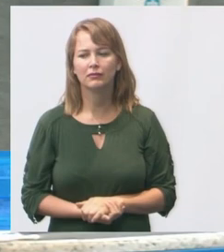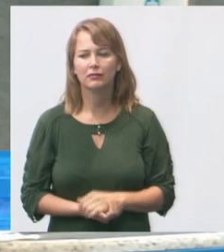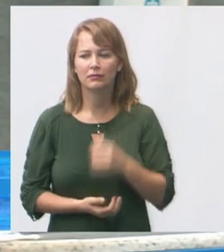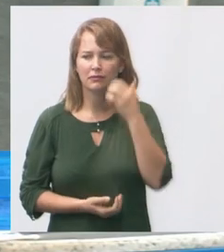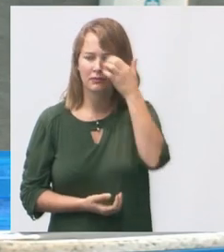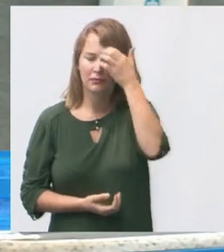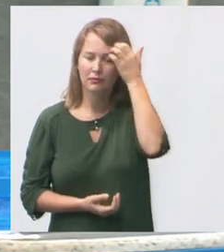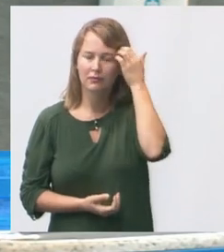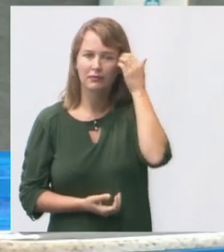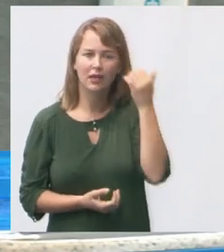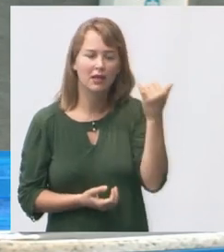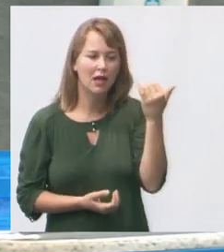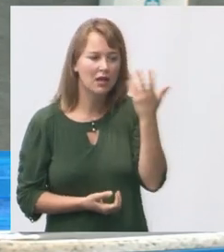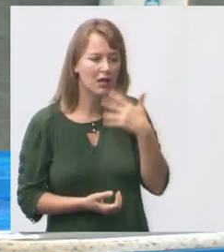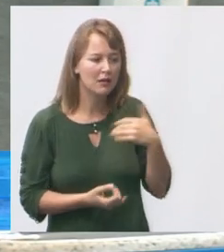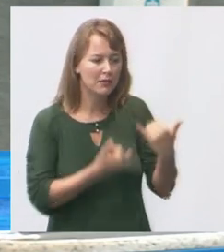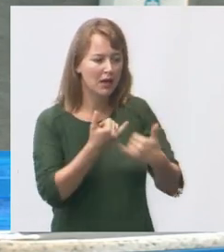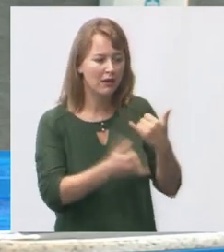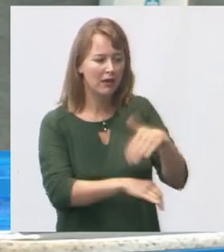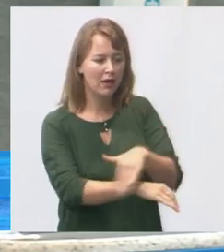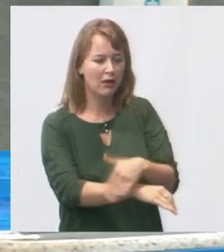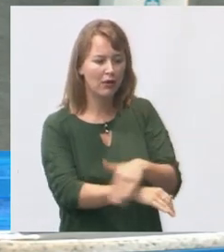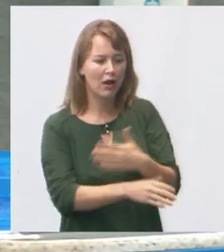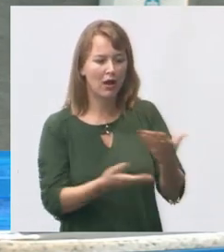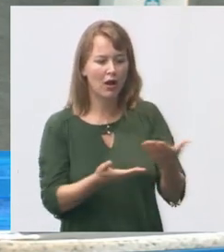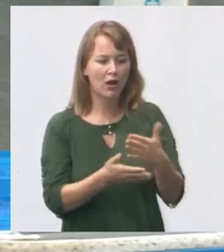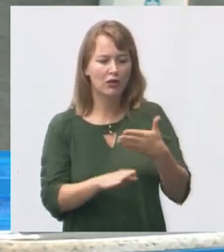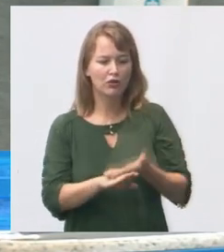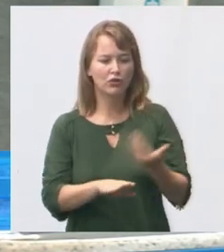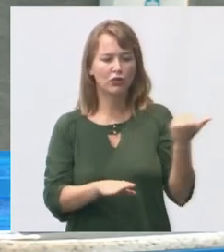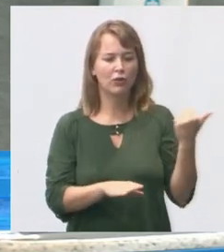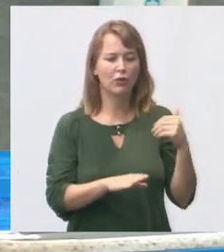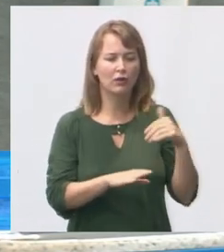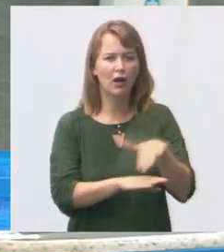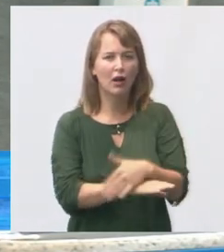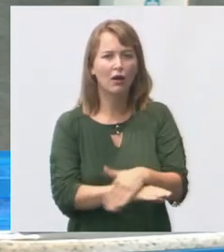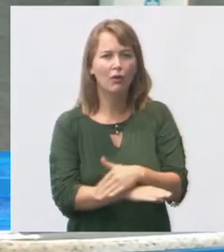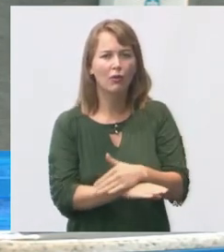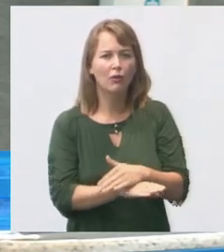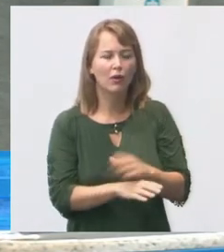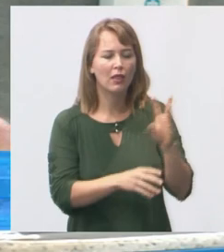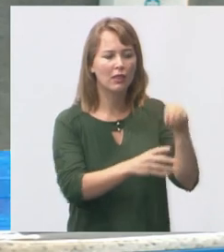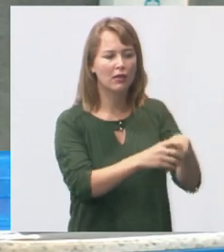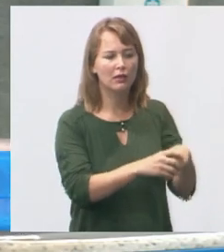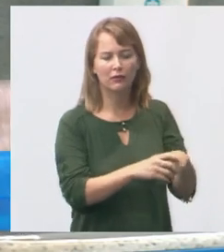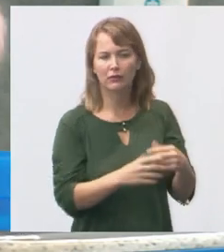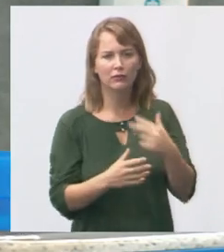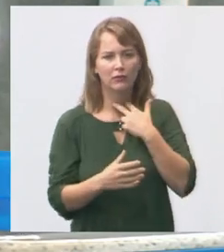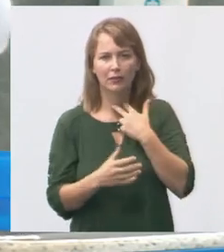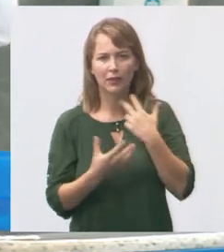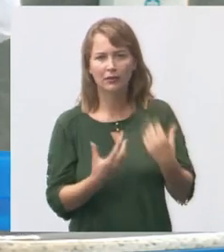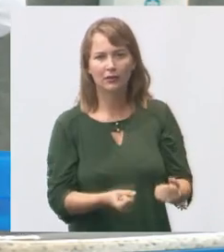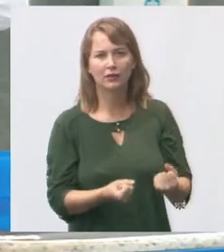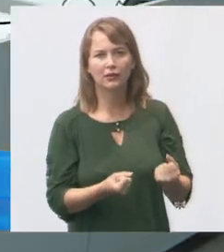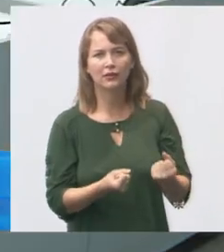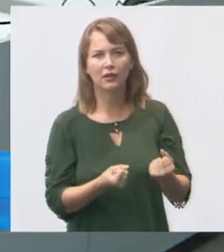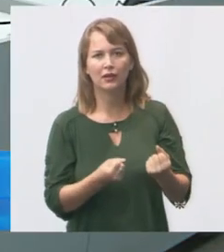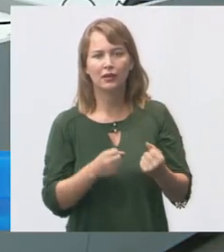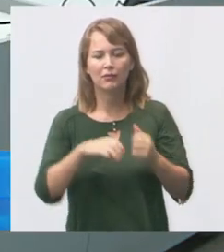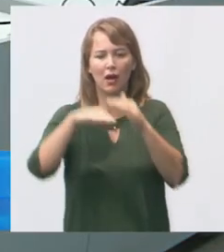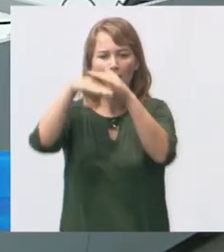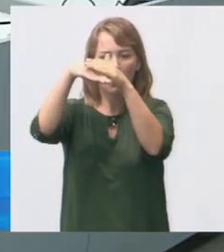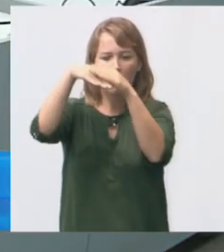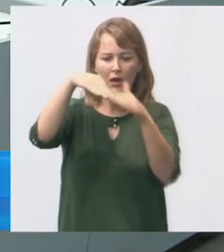crianças brincavam na rua agora foram retiradas da rua Ronaldo é inaceitável ver numa descida de uma